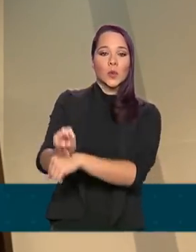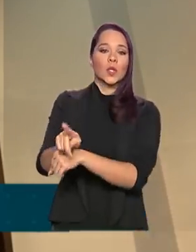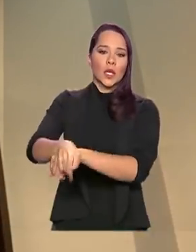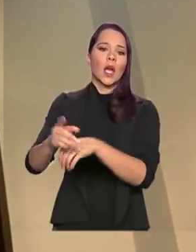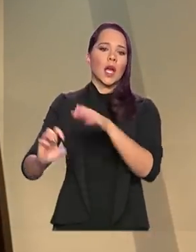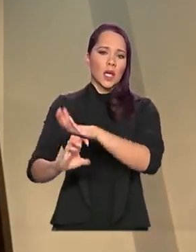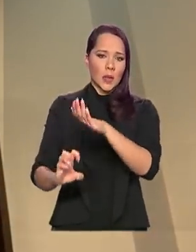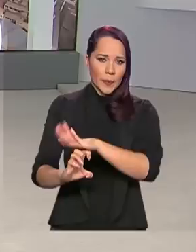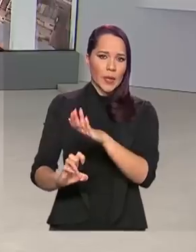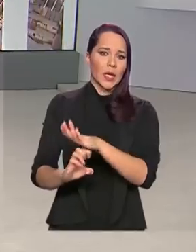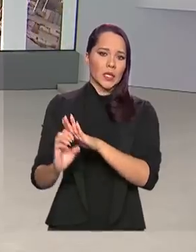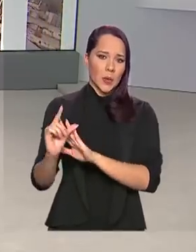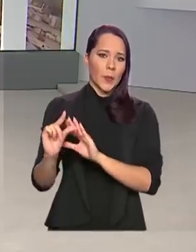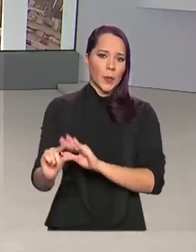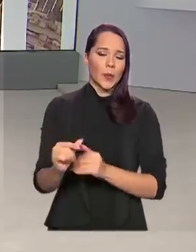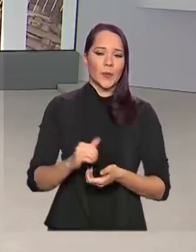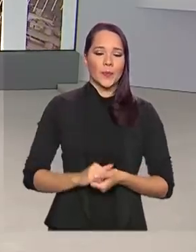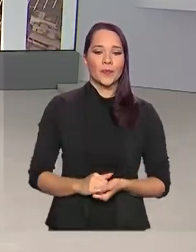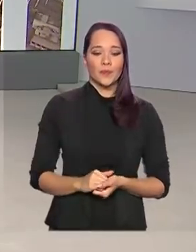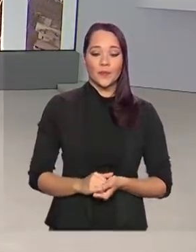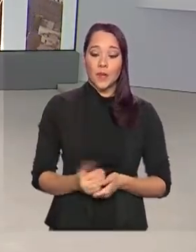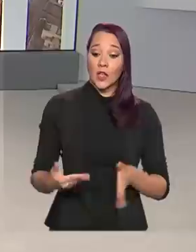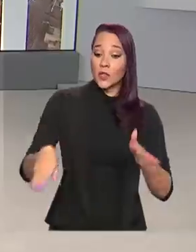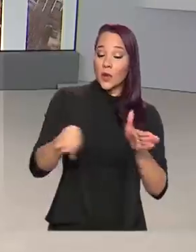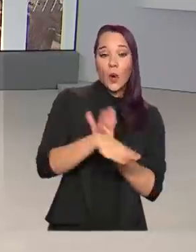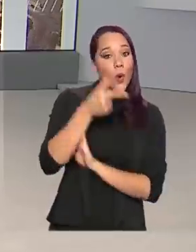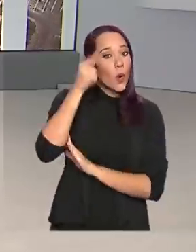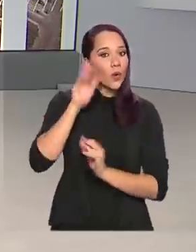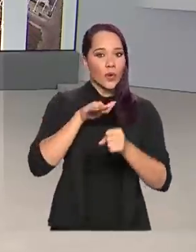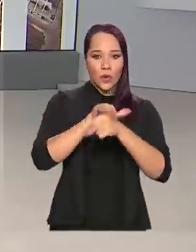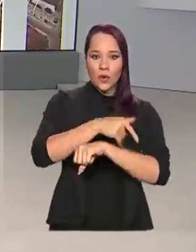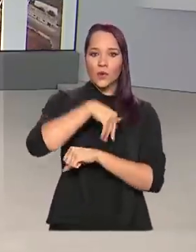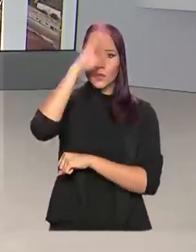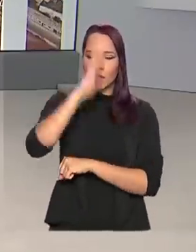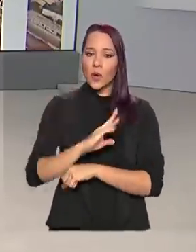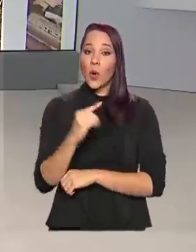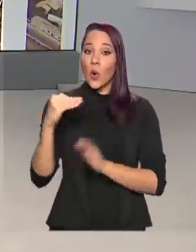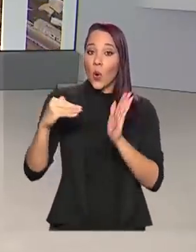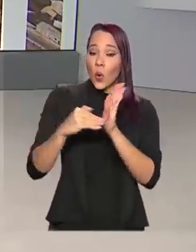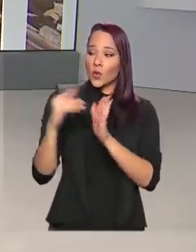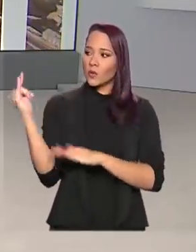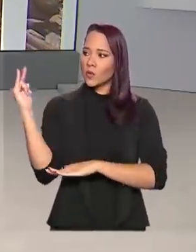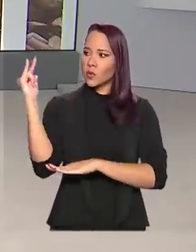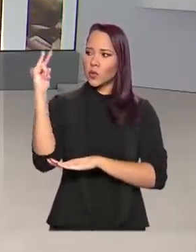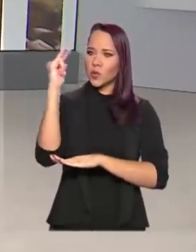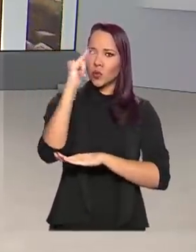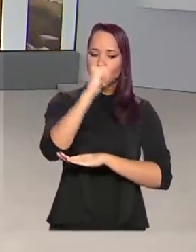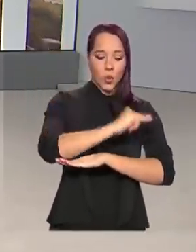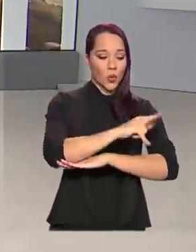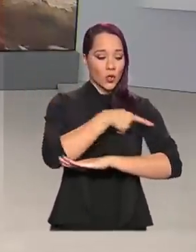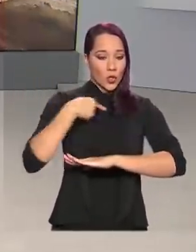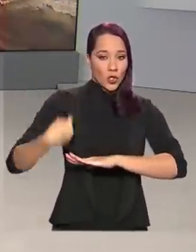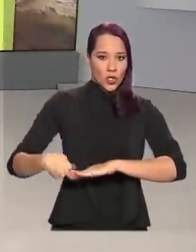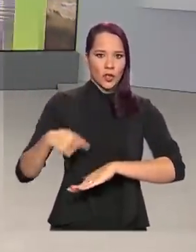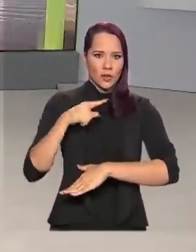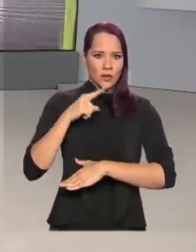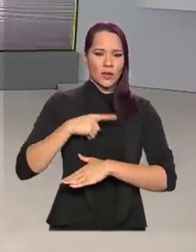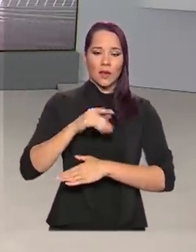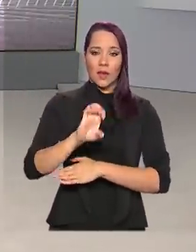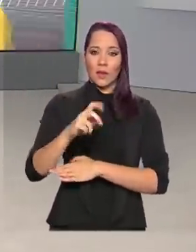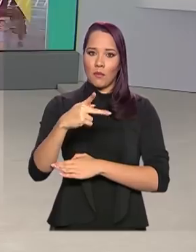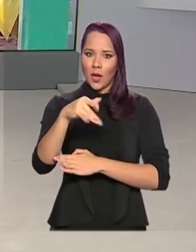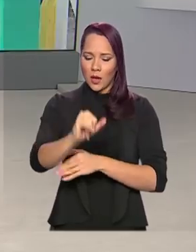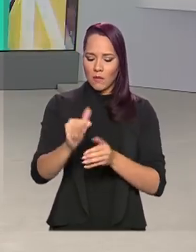micro e pequena empresa. Chegou ontem à noite ao Brasil o último voo da China com equipamentos de proteção individual.